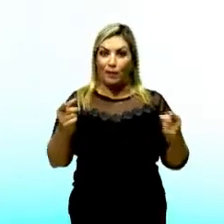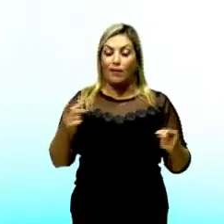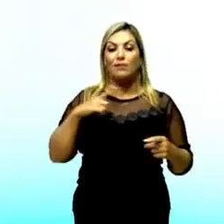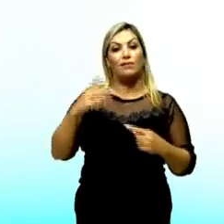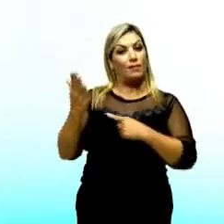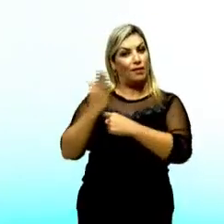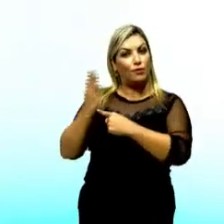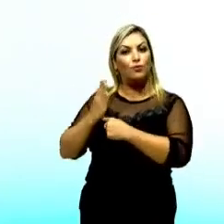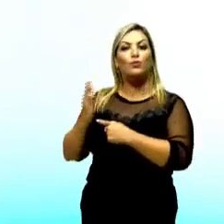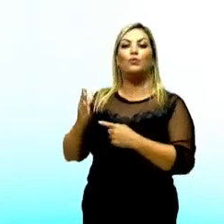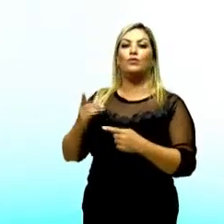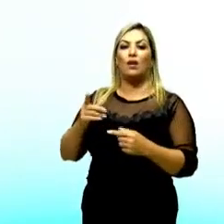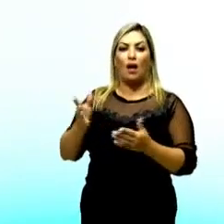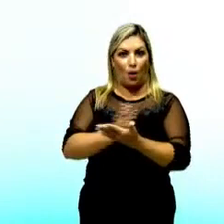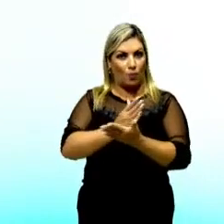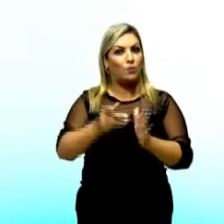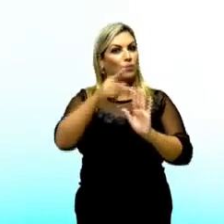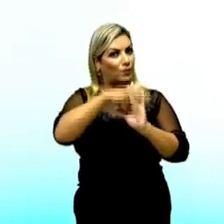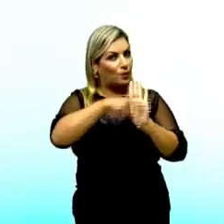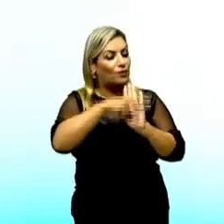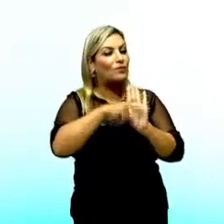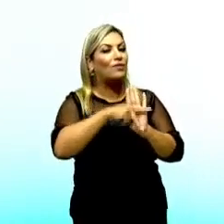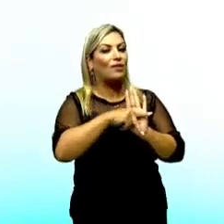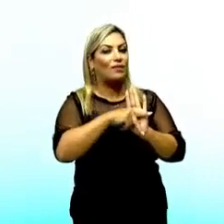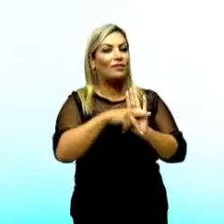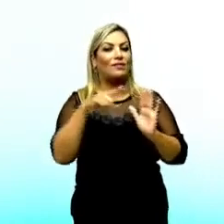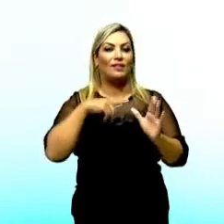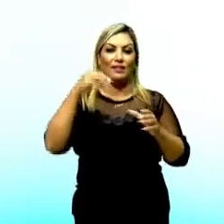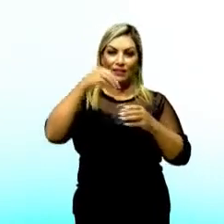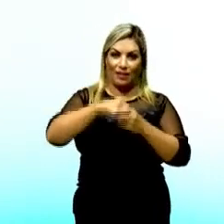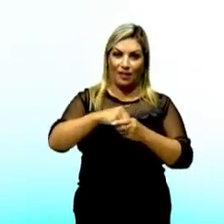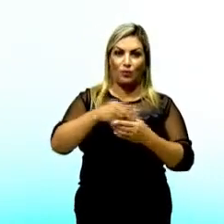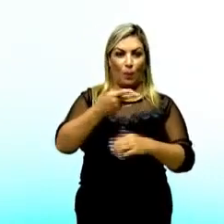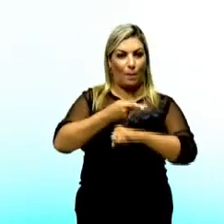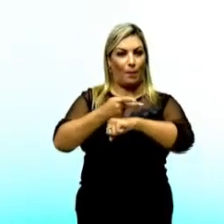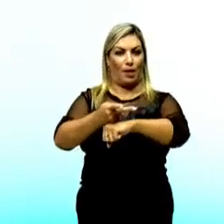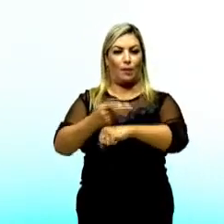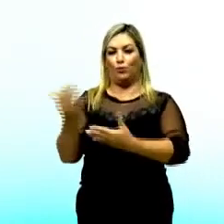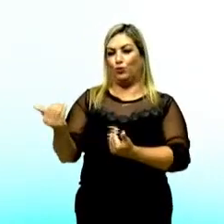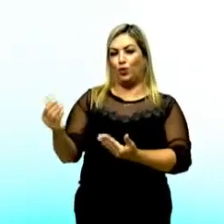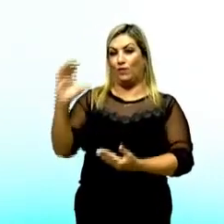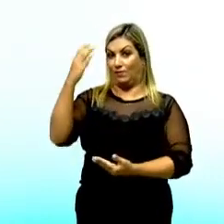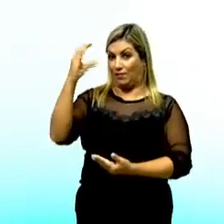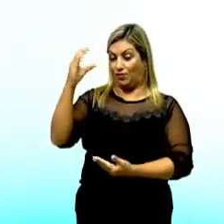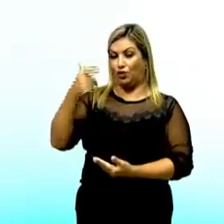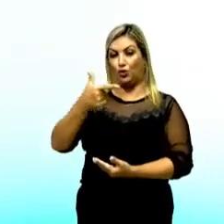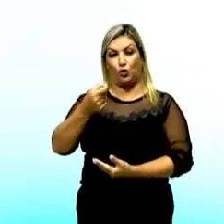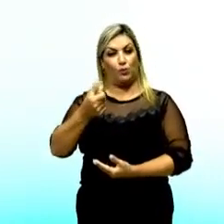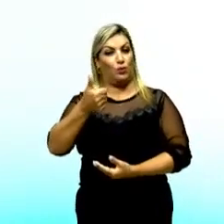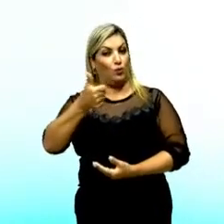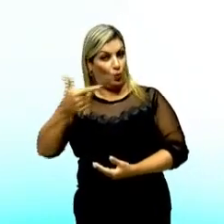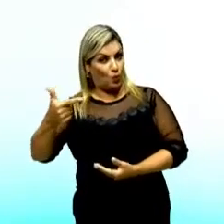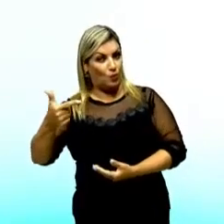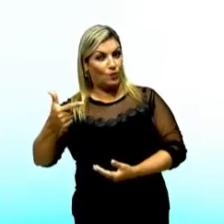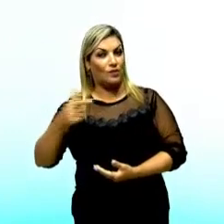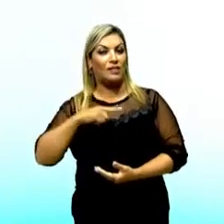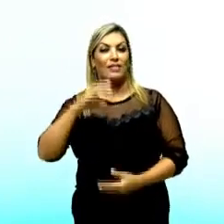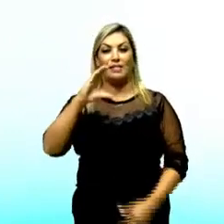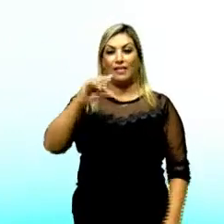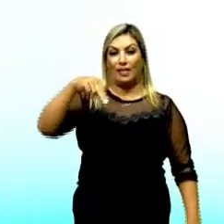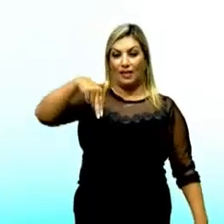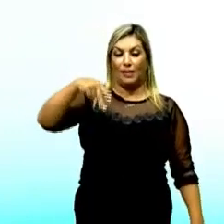esses alguns dos projetos contemplados no Prêmio Jovem Cientista de 2012 do